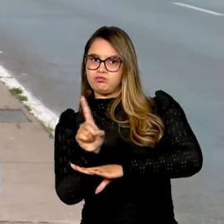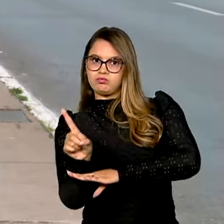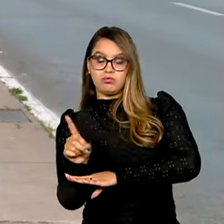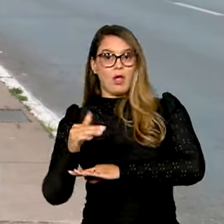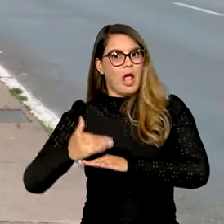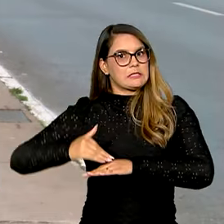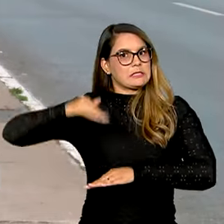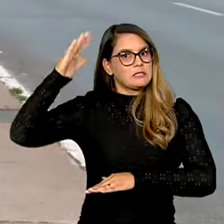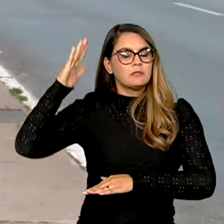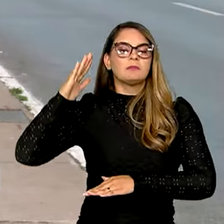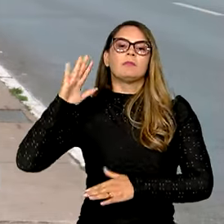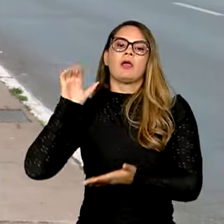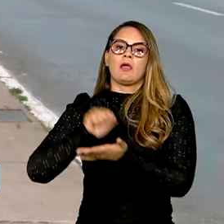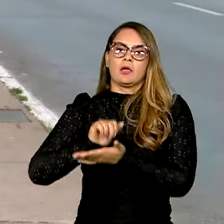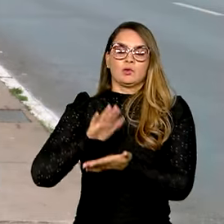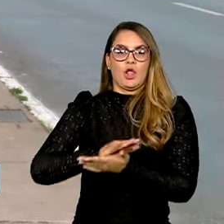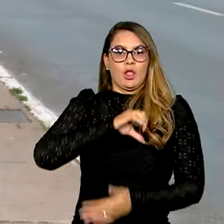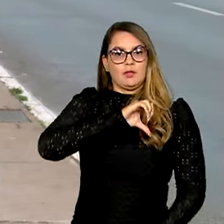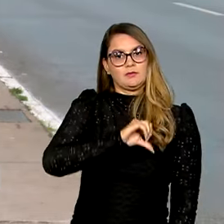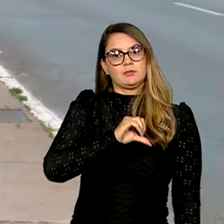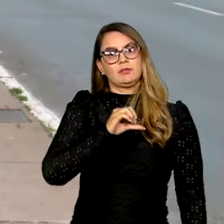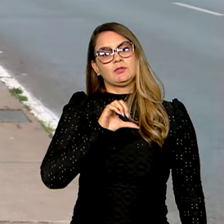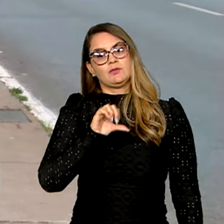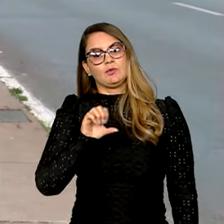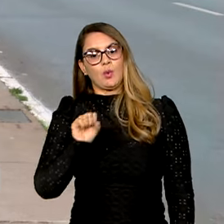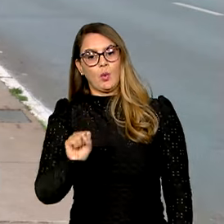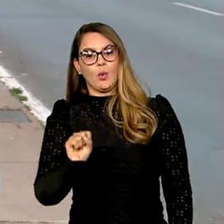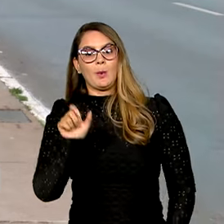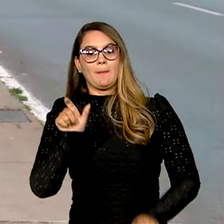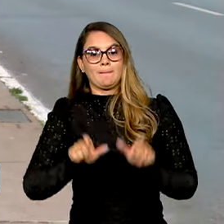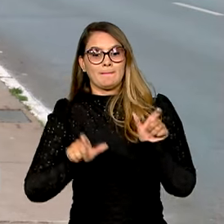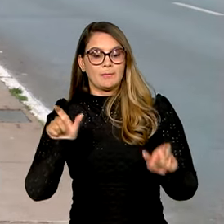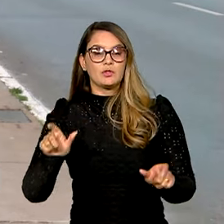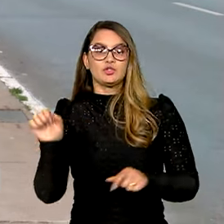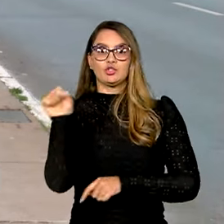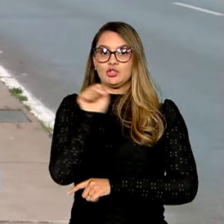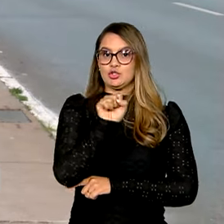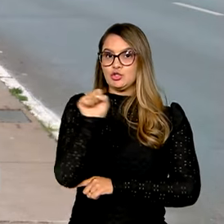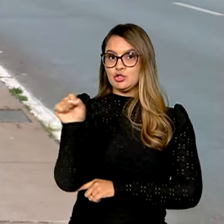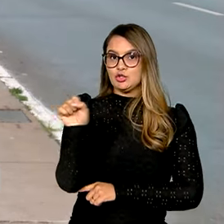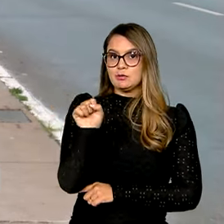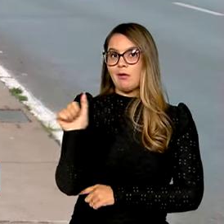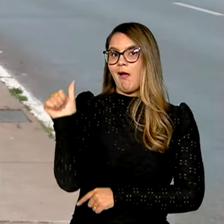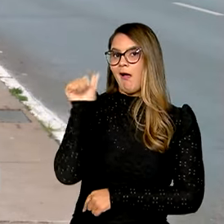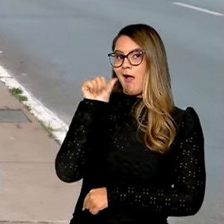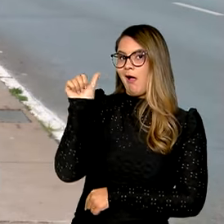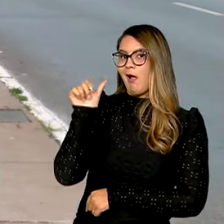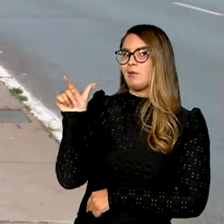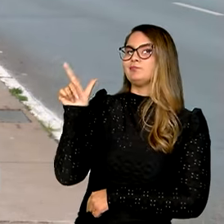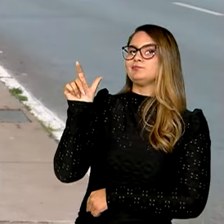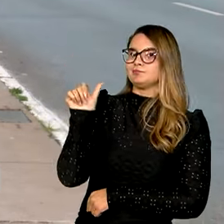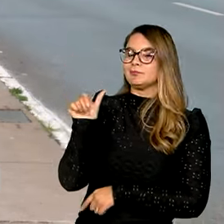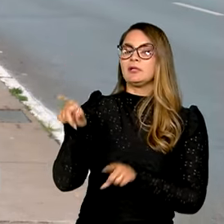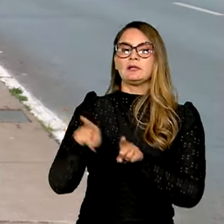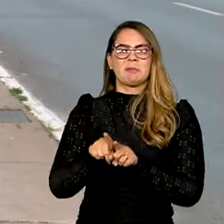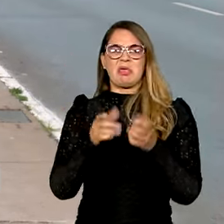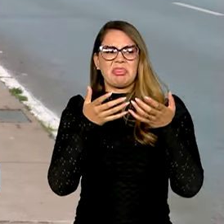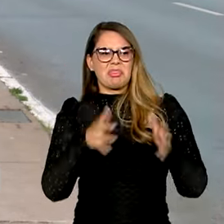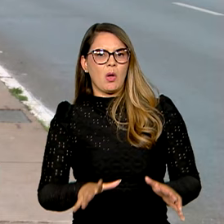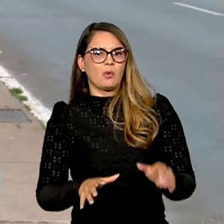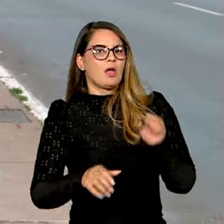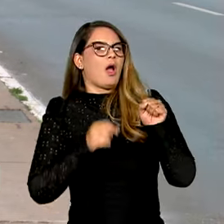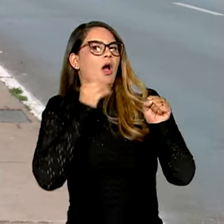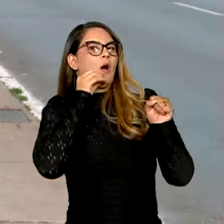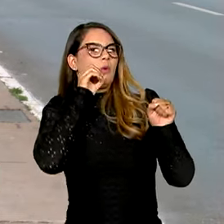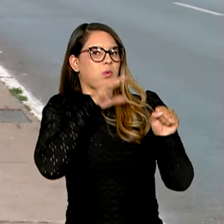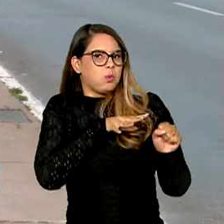vias. E autuou 988 condutores por dirigirem sob efeito de álcool ou se recusarem a